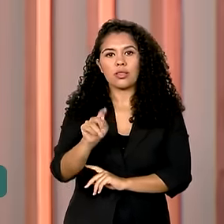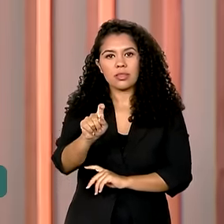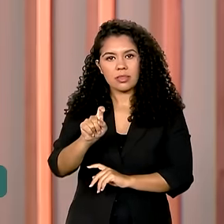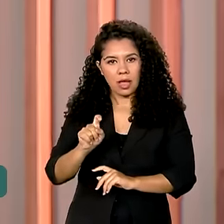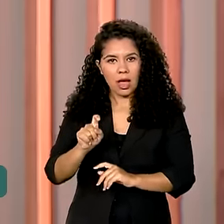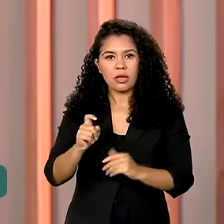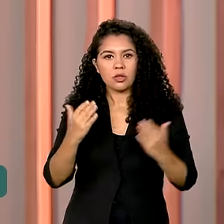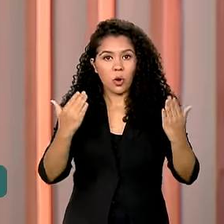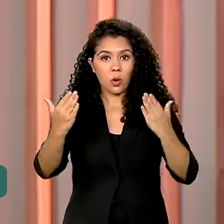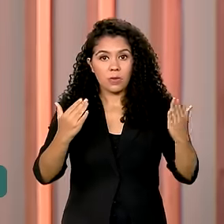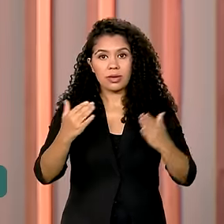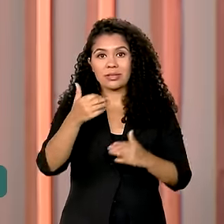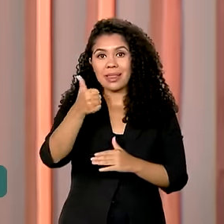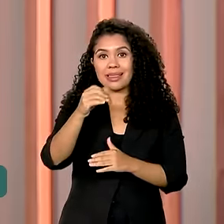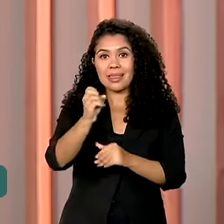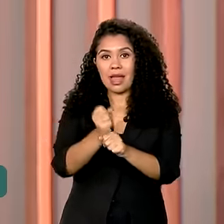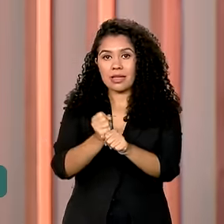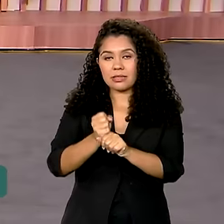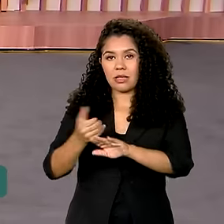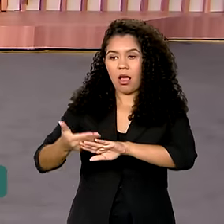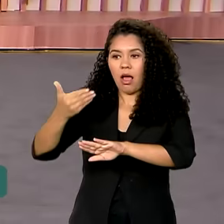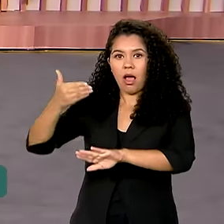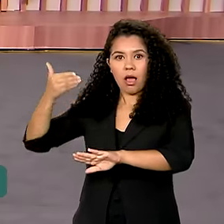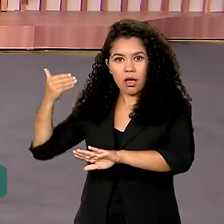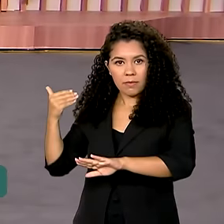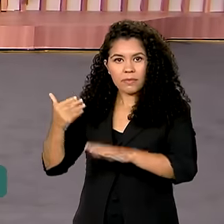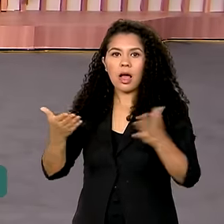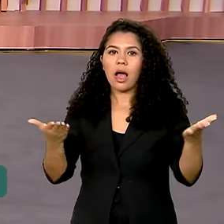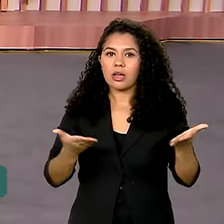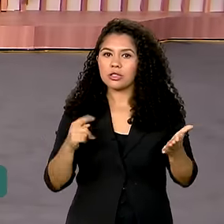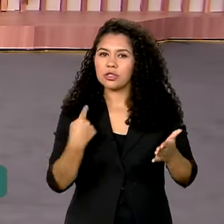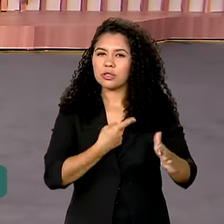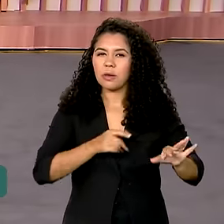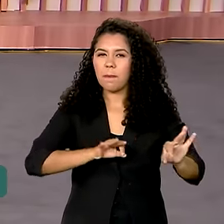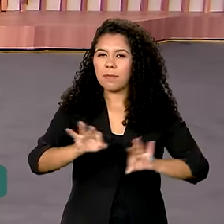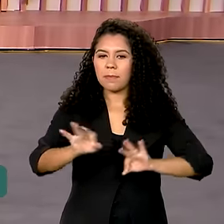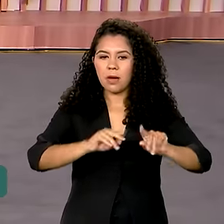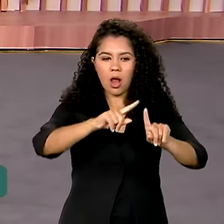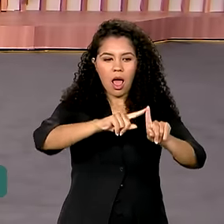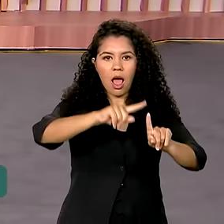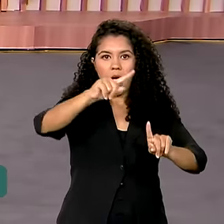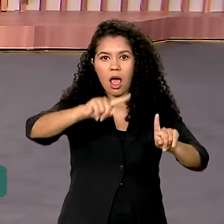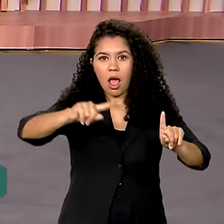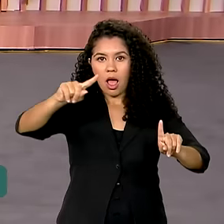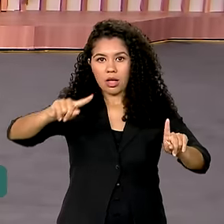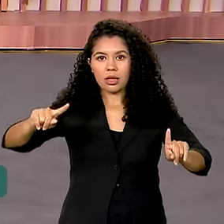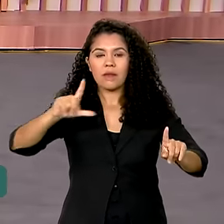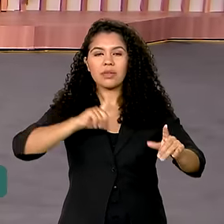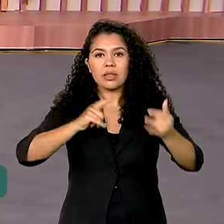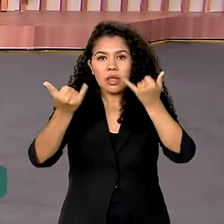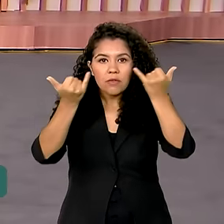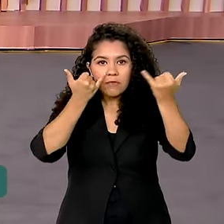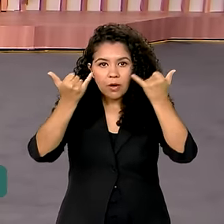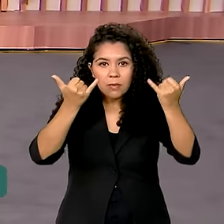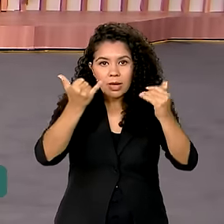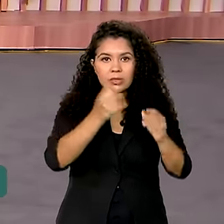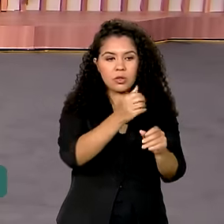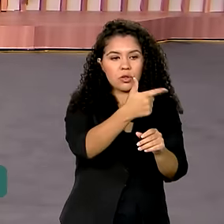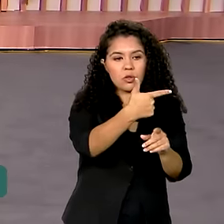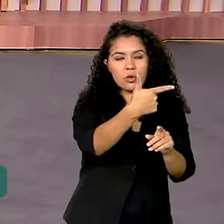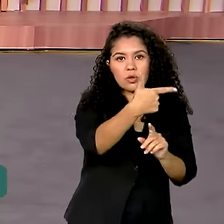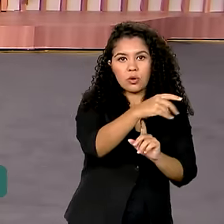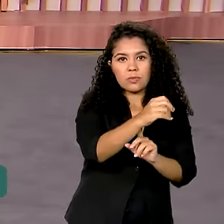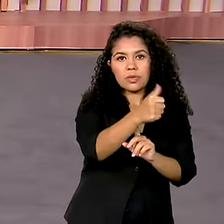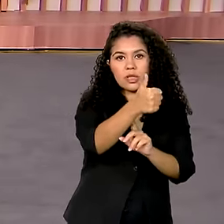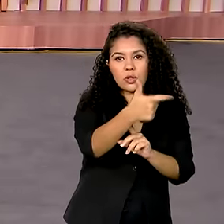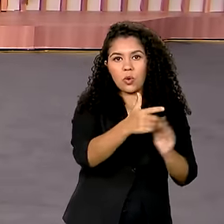trimestre dos últimos 10 anos. E a gente preparou aqui um gráfico que traz os dados para vocês desde 2012, que foi